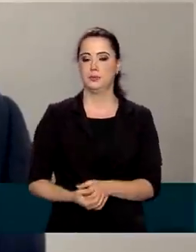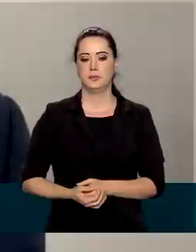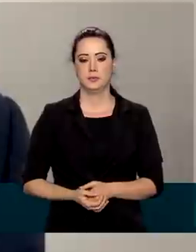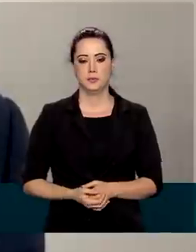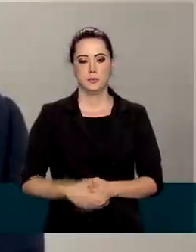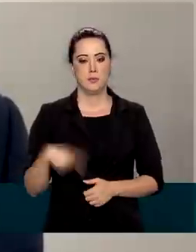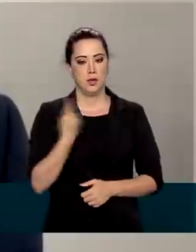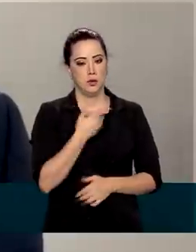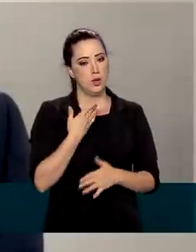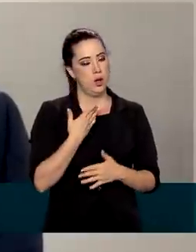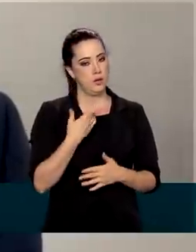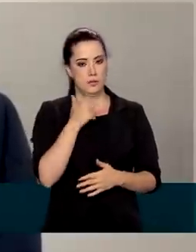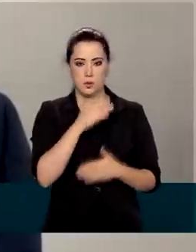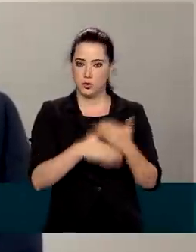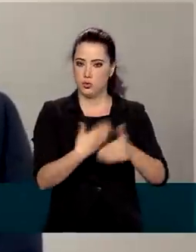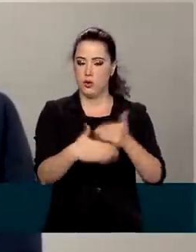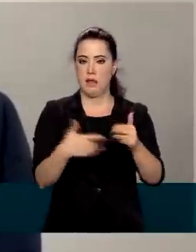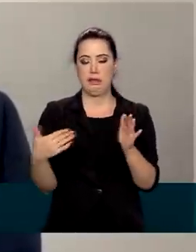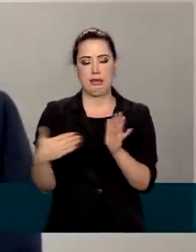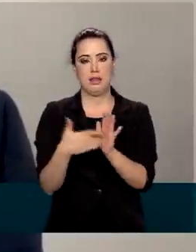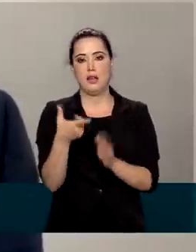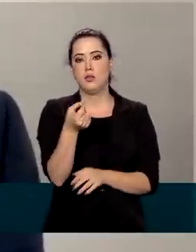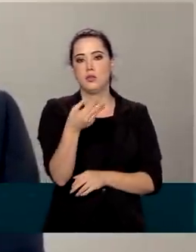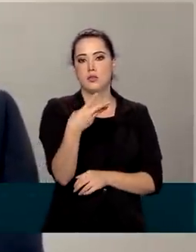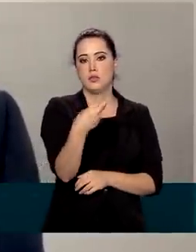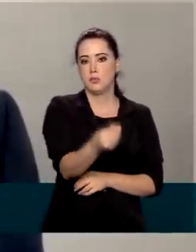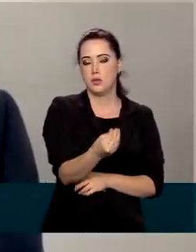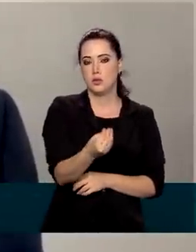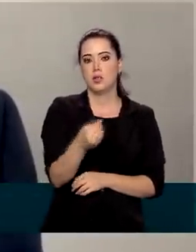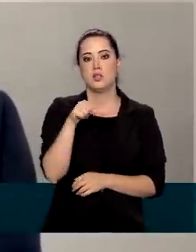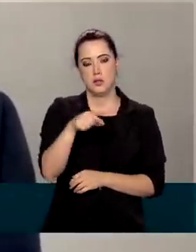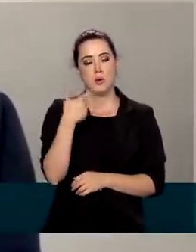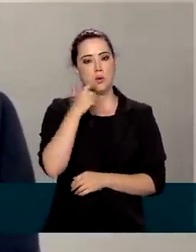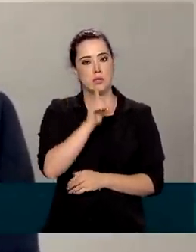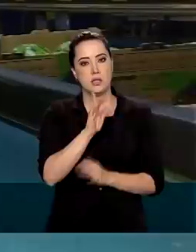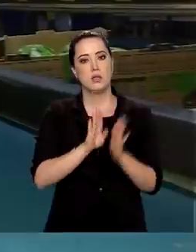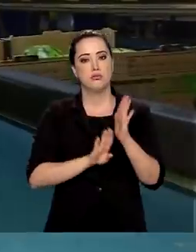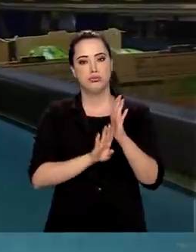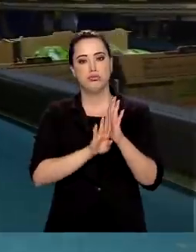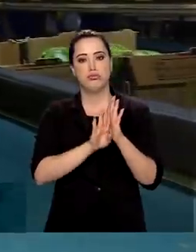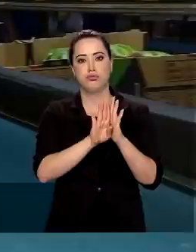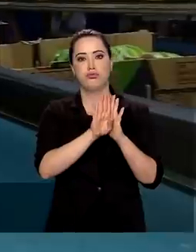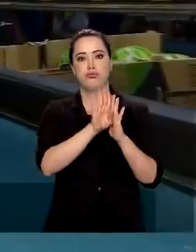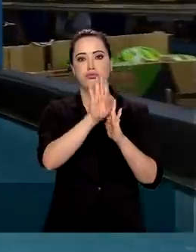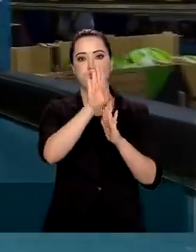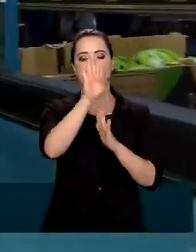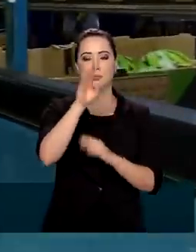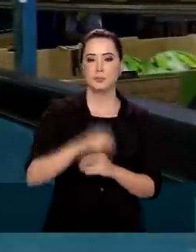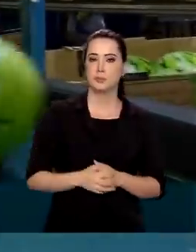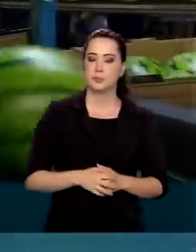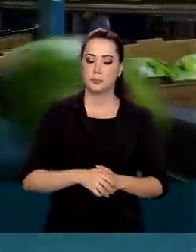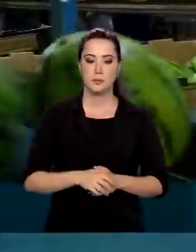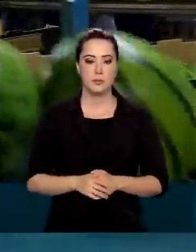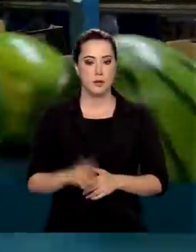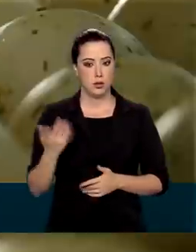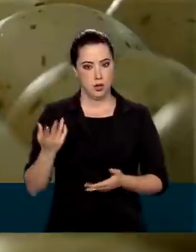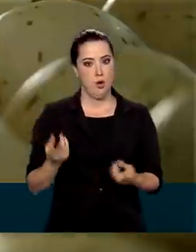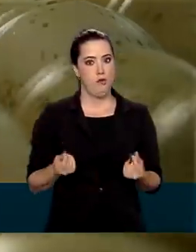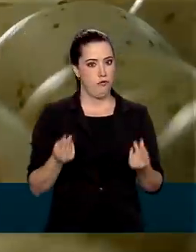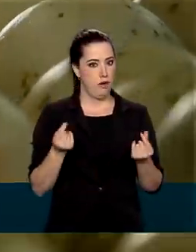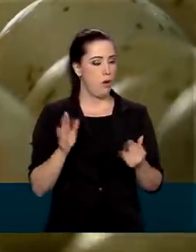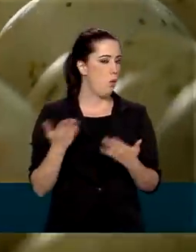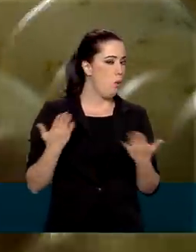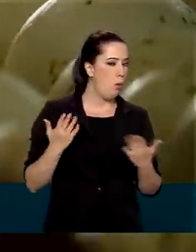projeção até 2030 para que a gente mantenha esse nível de crescimento. O valor bruto da produção agropecuária de